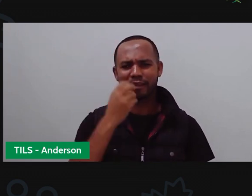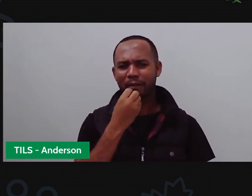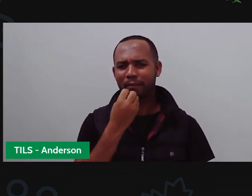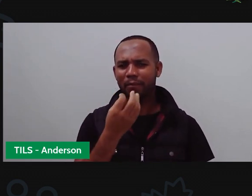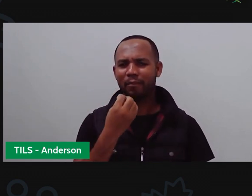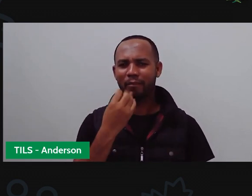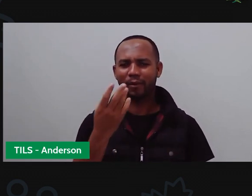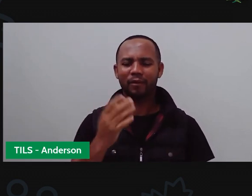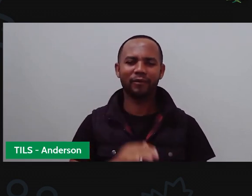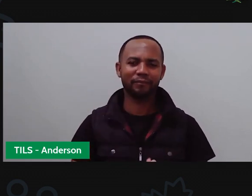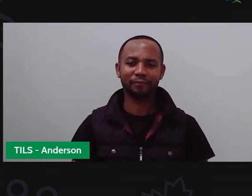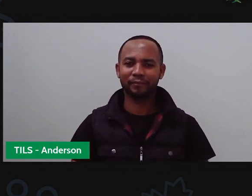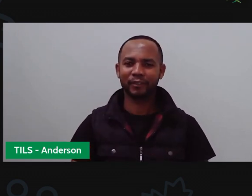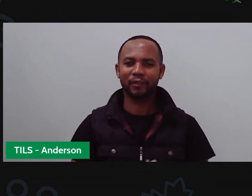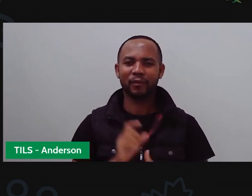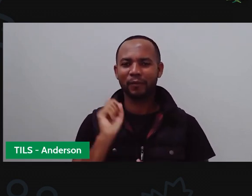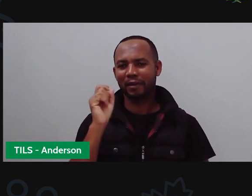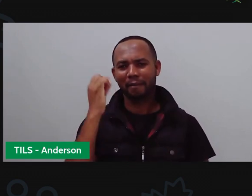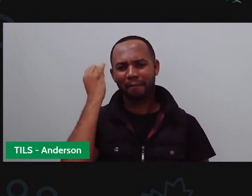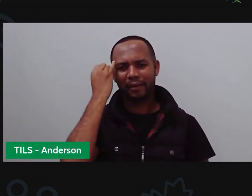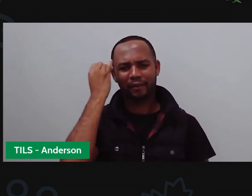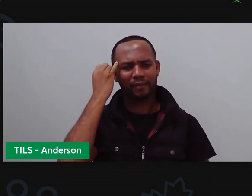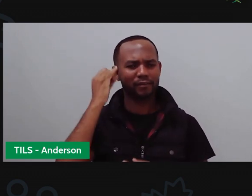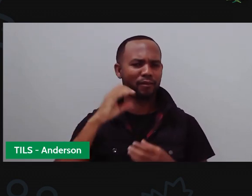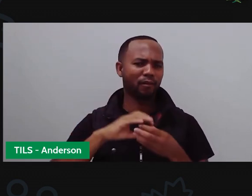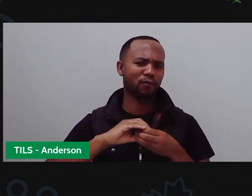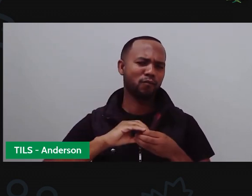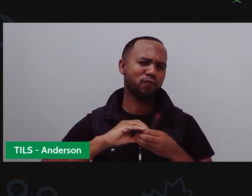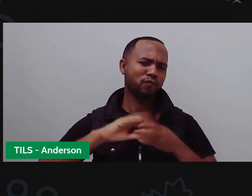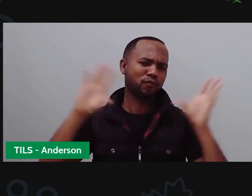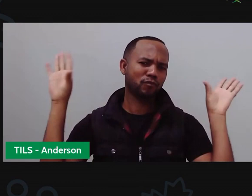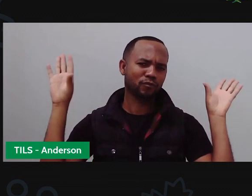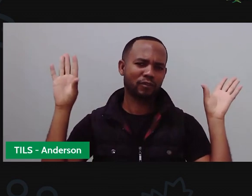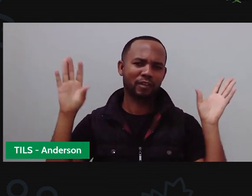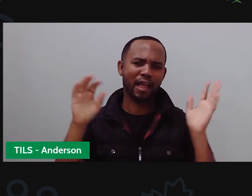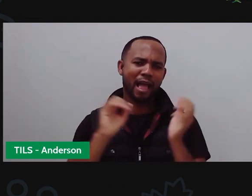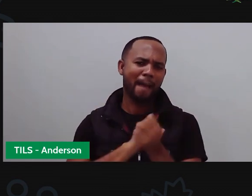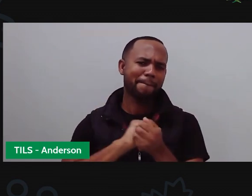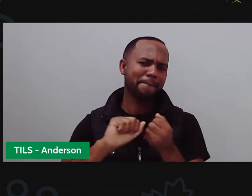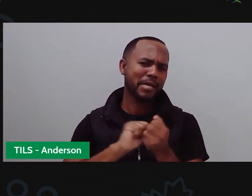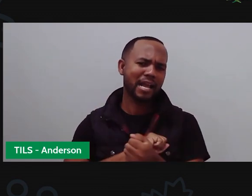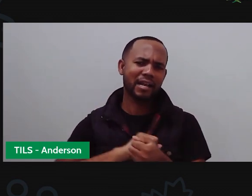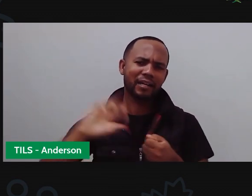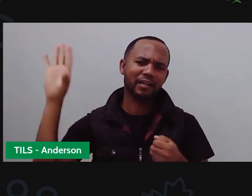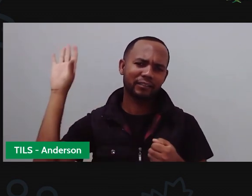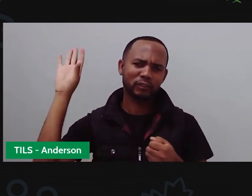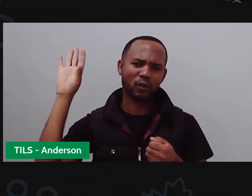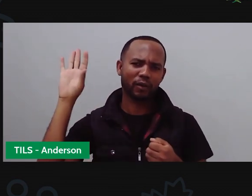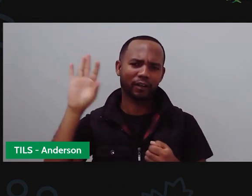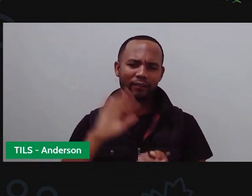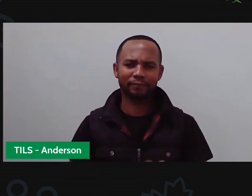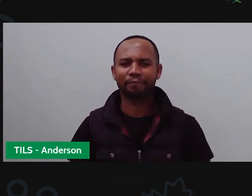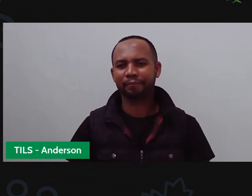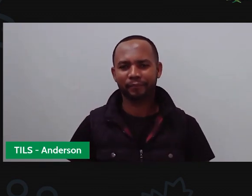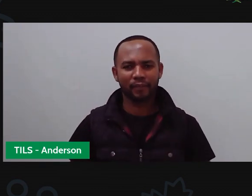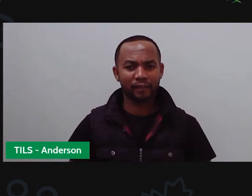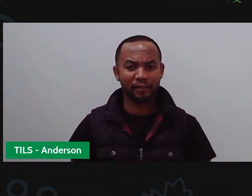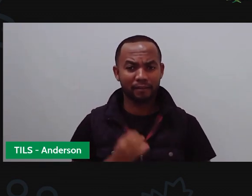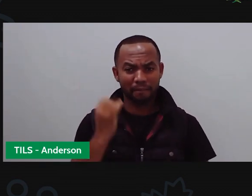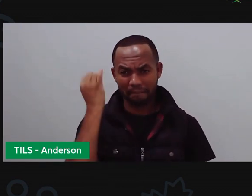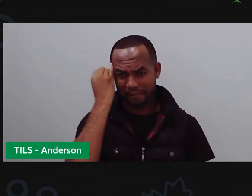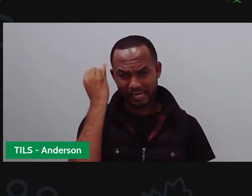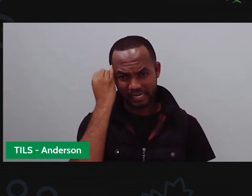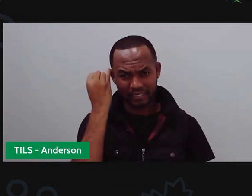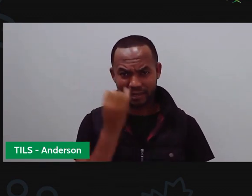a poeira, joga aquela preguiça aí bem pra fora, bem longe, porque preguiça, né, Anderson? Não faz parte aqui